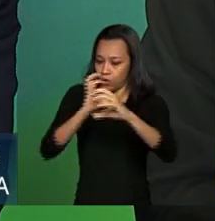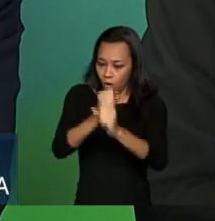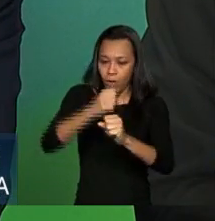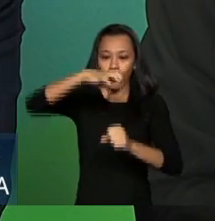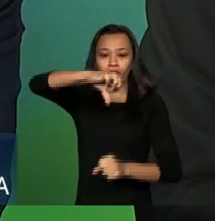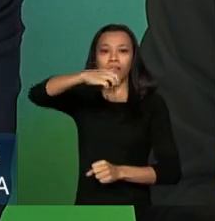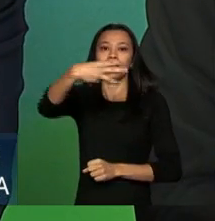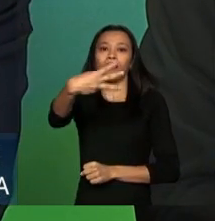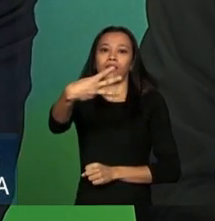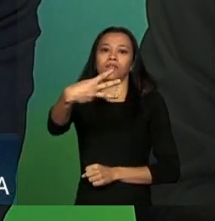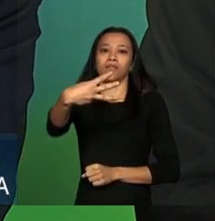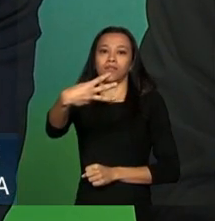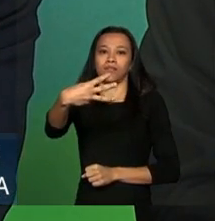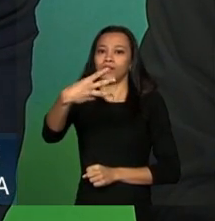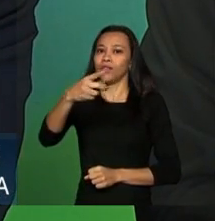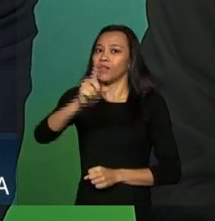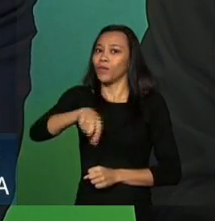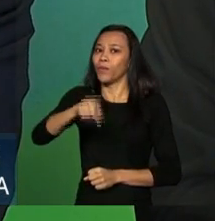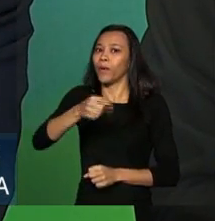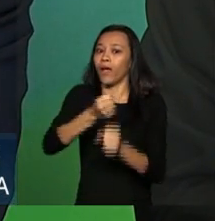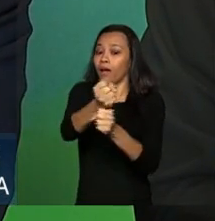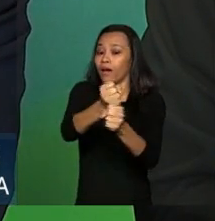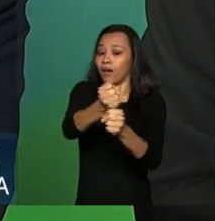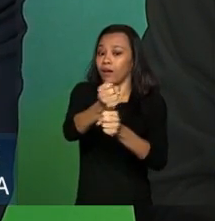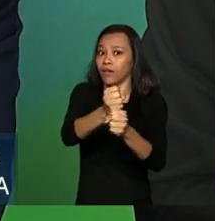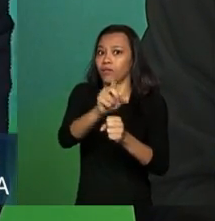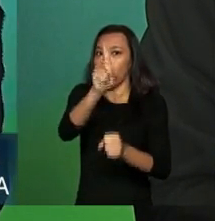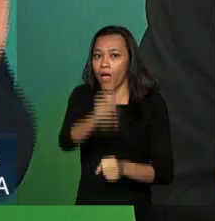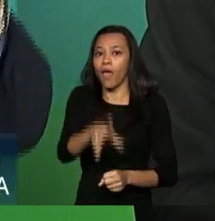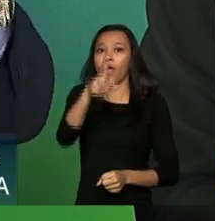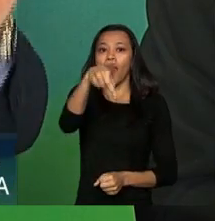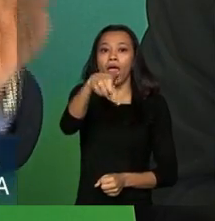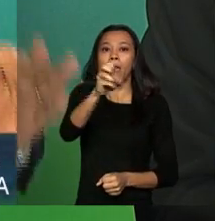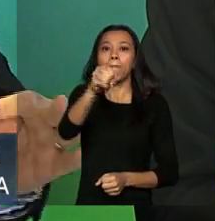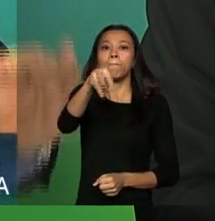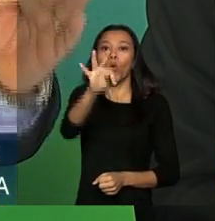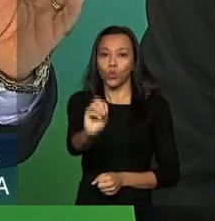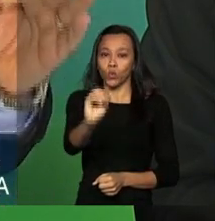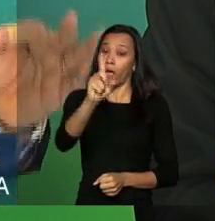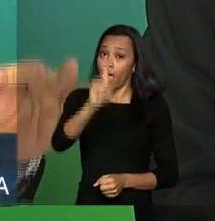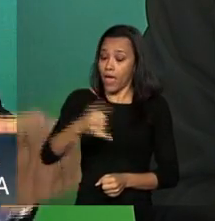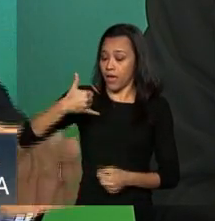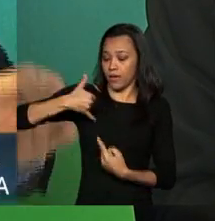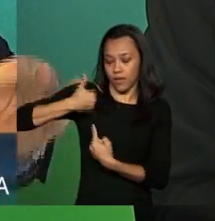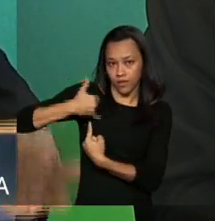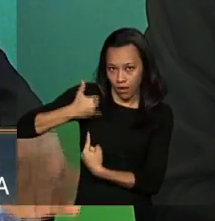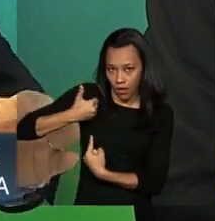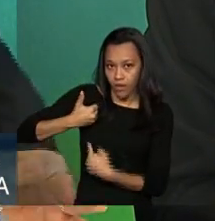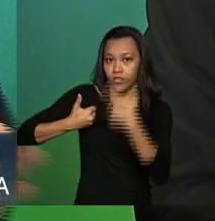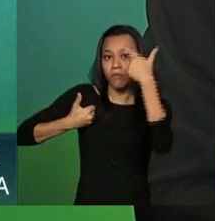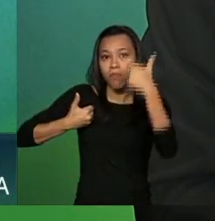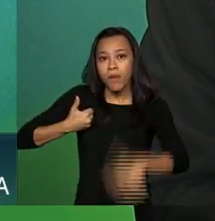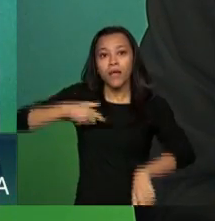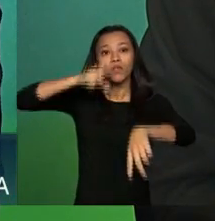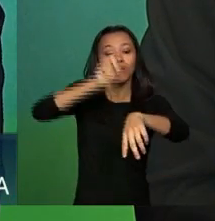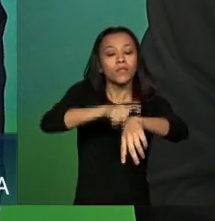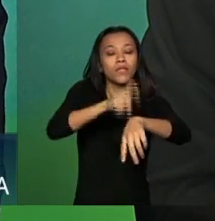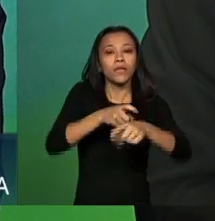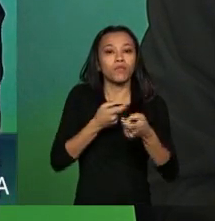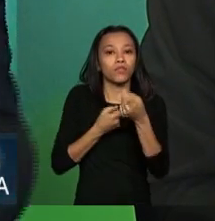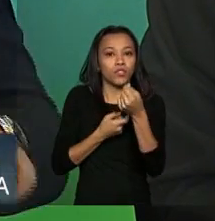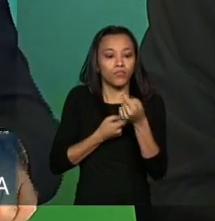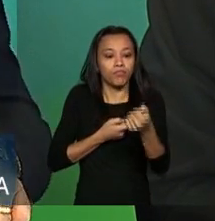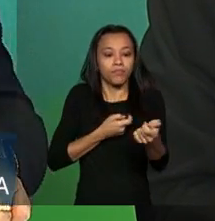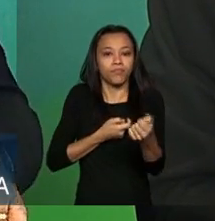pontos. Não é anos, não é idade isso, é pontos. É a soma de idade mais tempo de contribuição. Isso dá 93